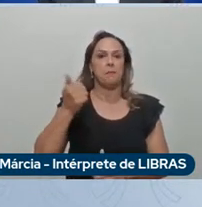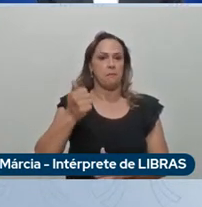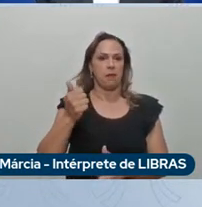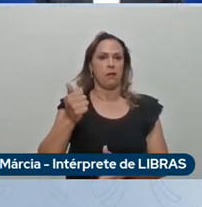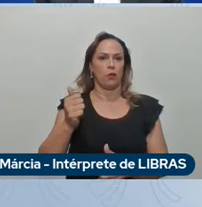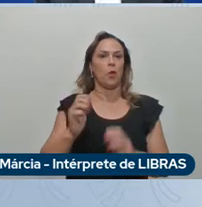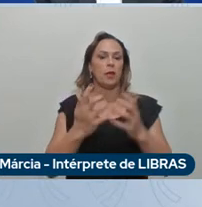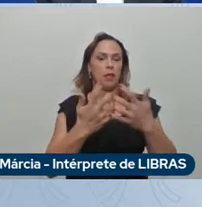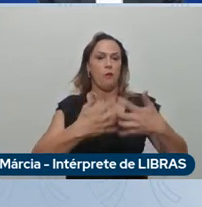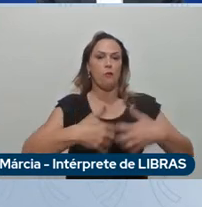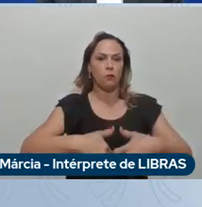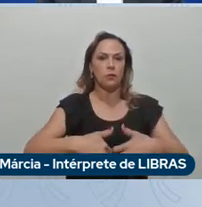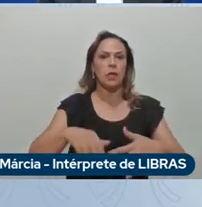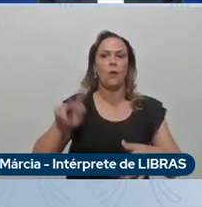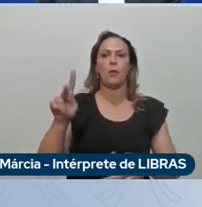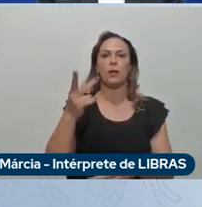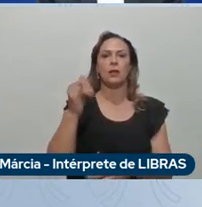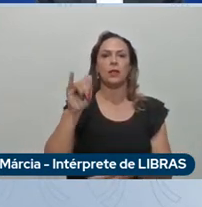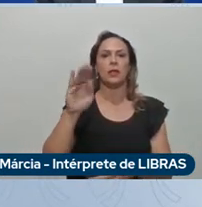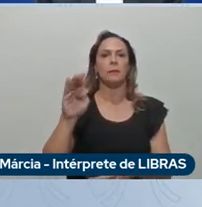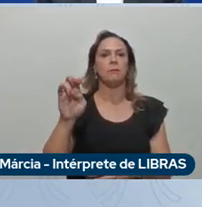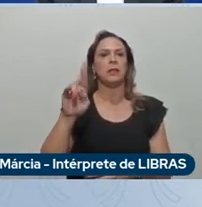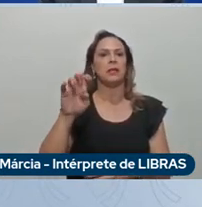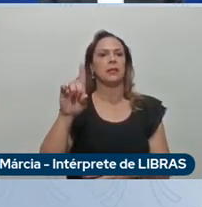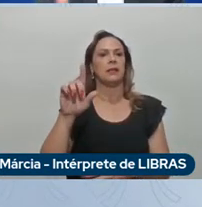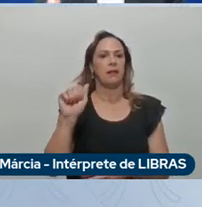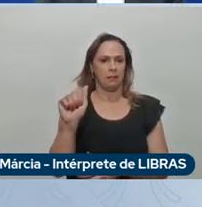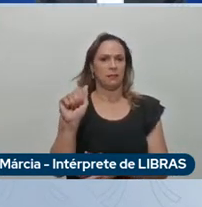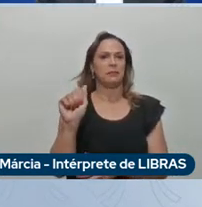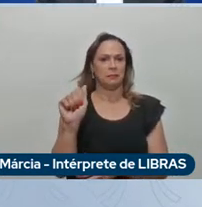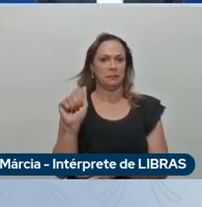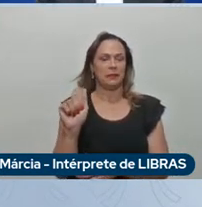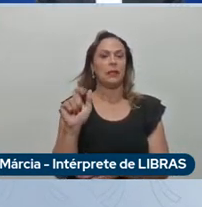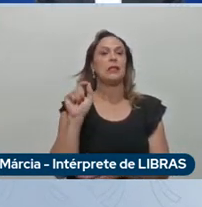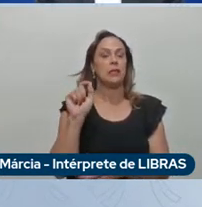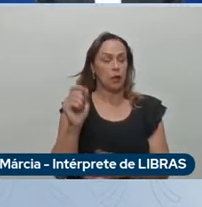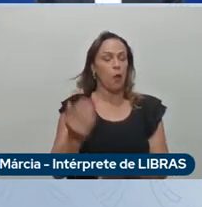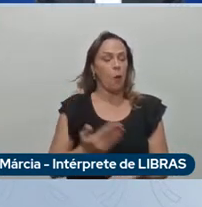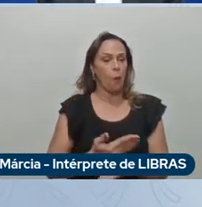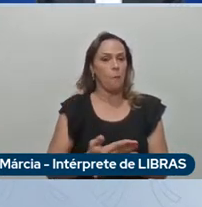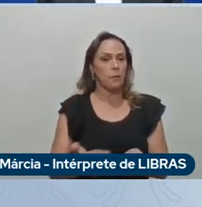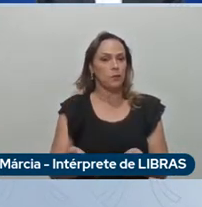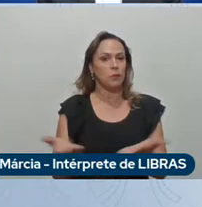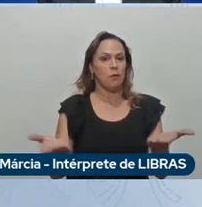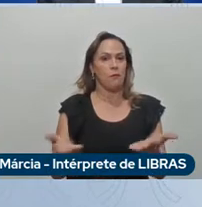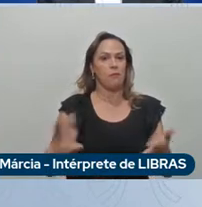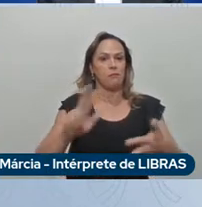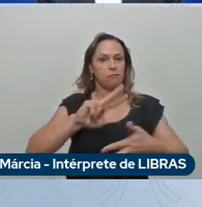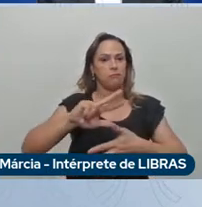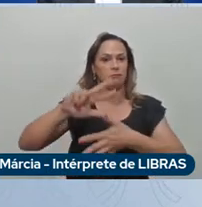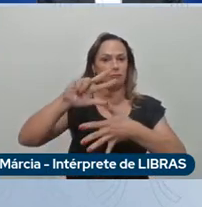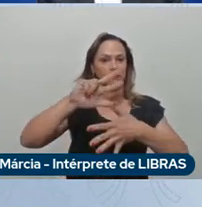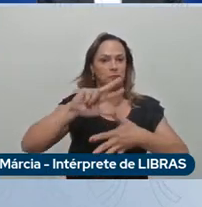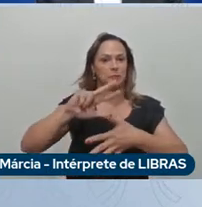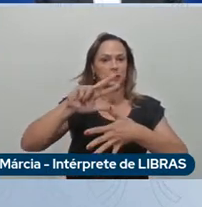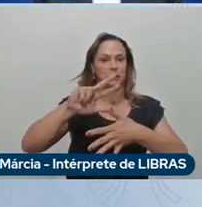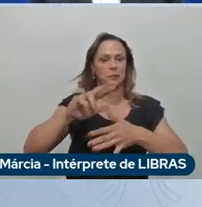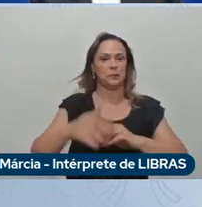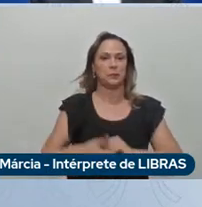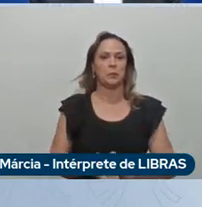PHEV, ou seja, plug-in hybrid, que lançamos no mercado da América Latina. Próximo.